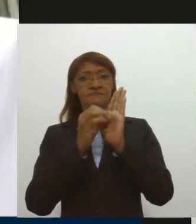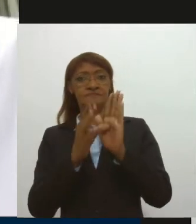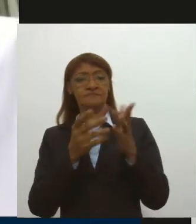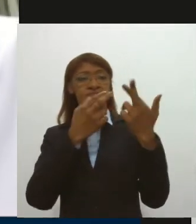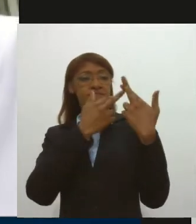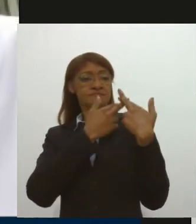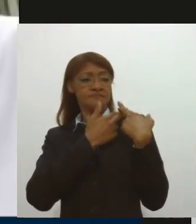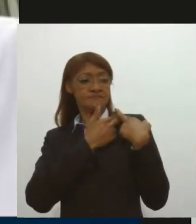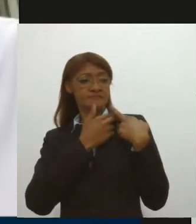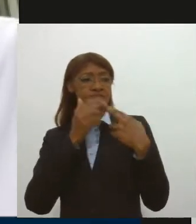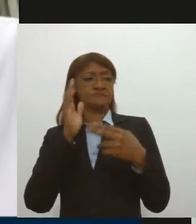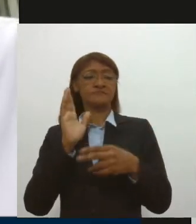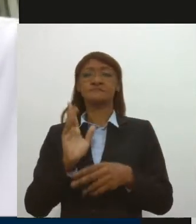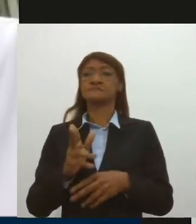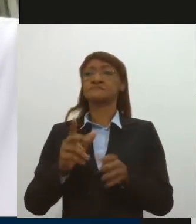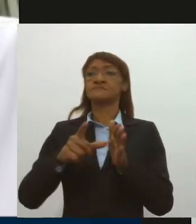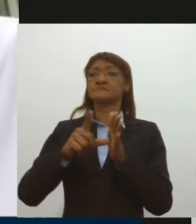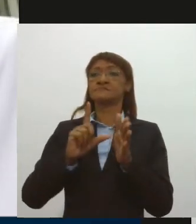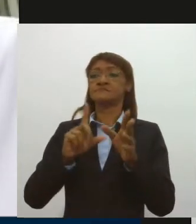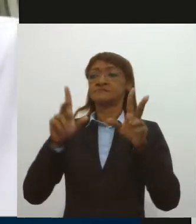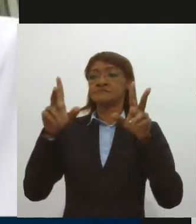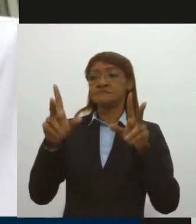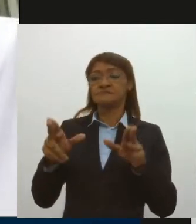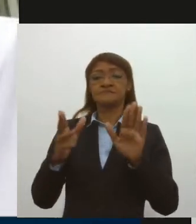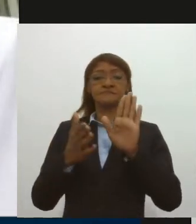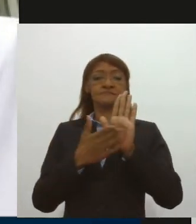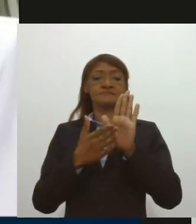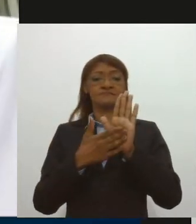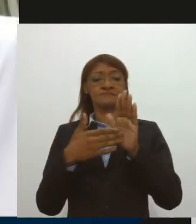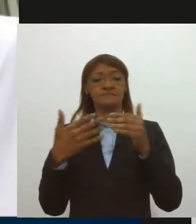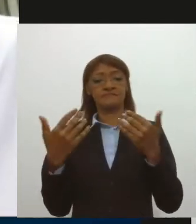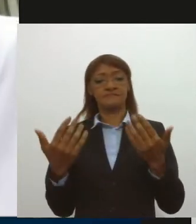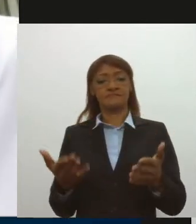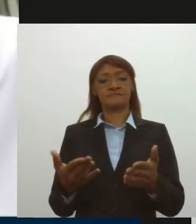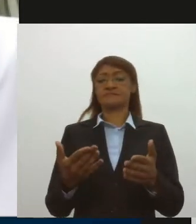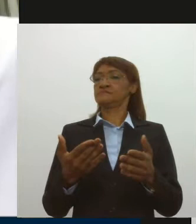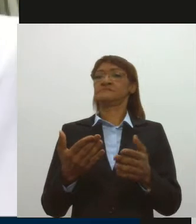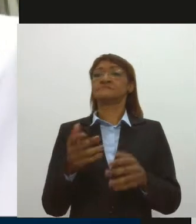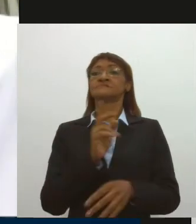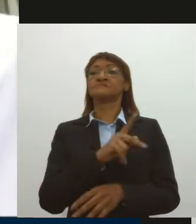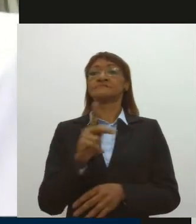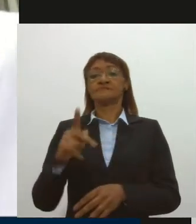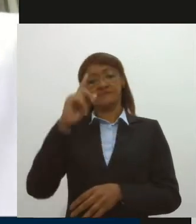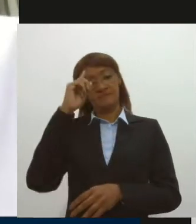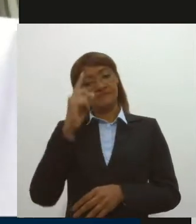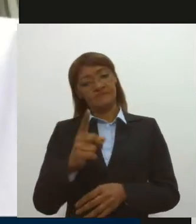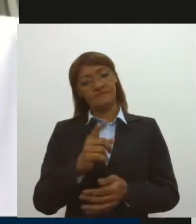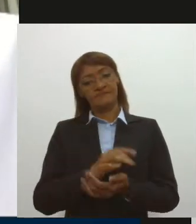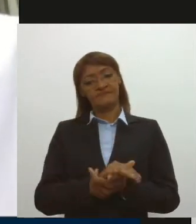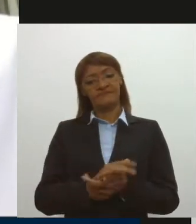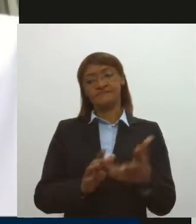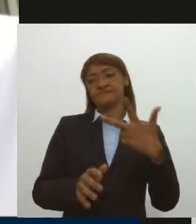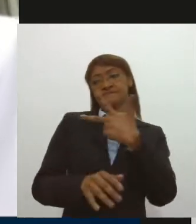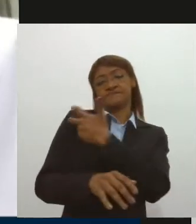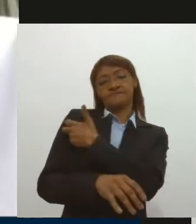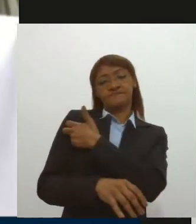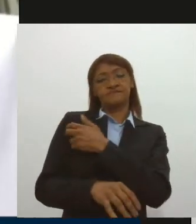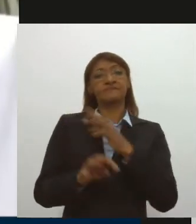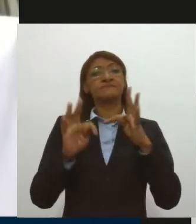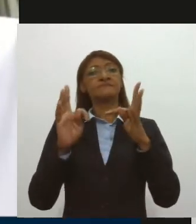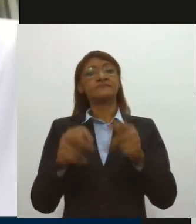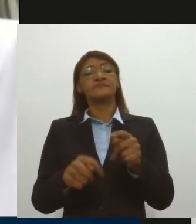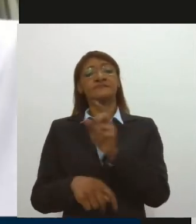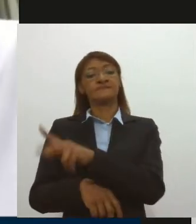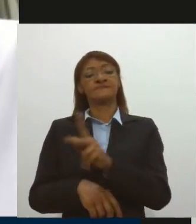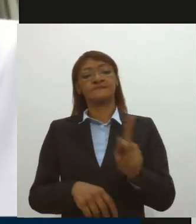autoria que continha a mesma proposta da circular enviada pelos professores, que é a vacinação para os profissionais da